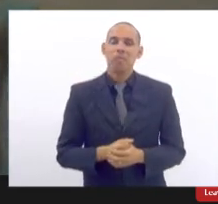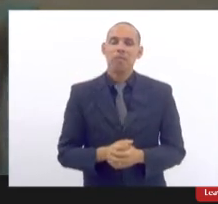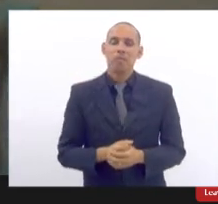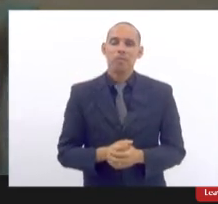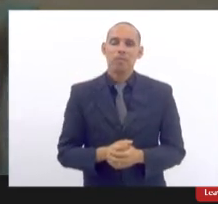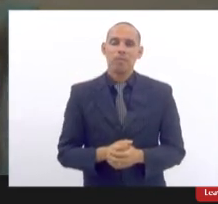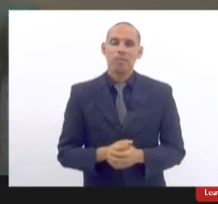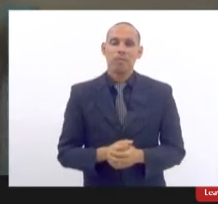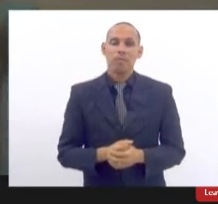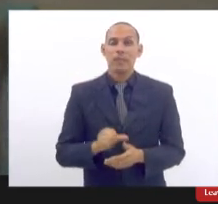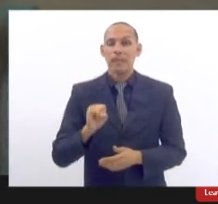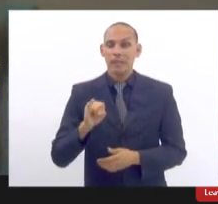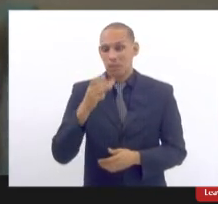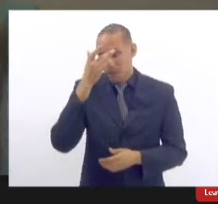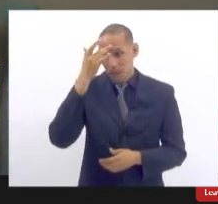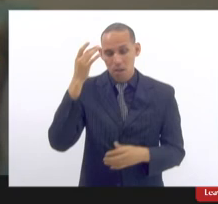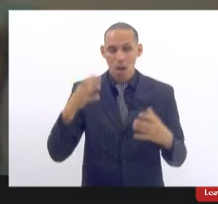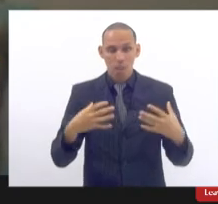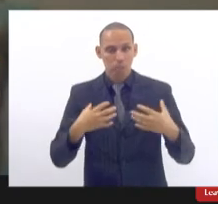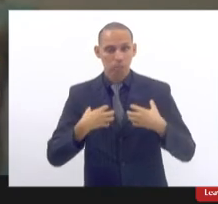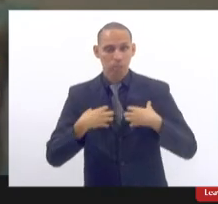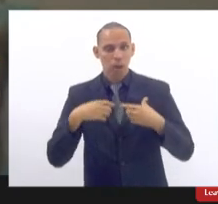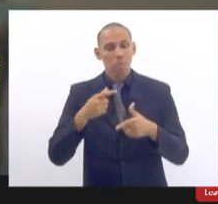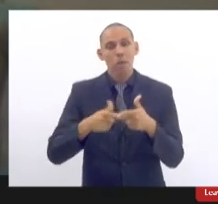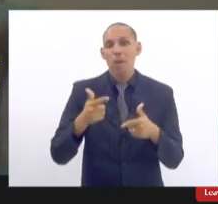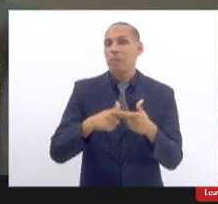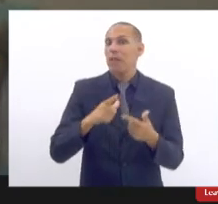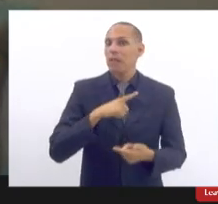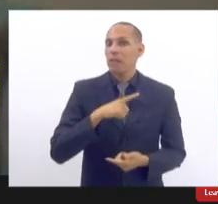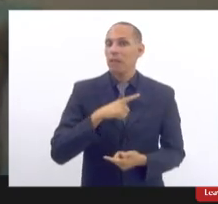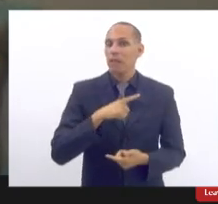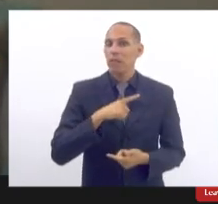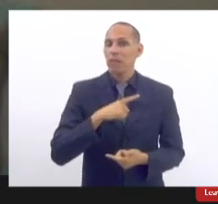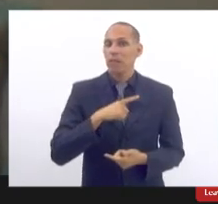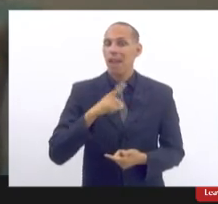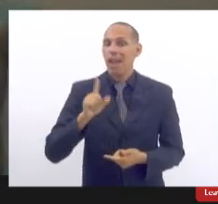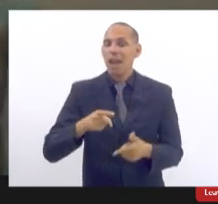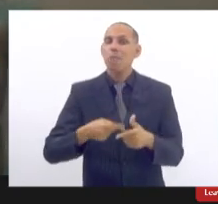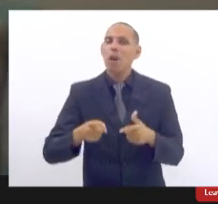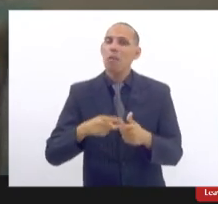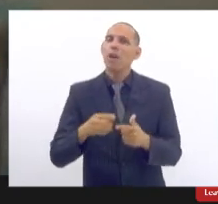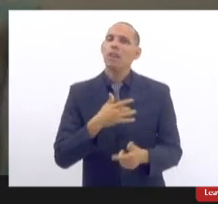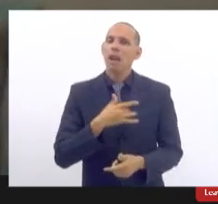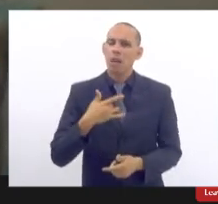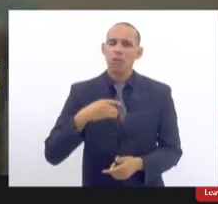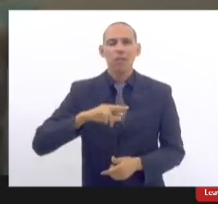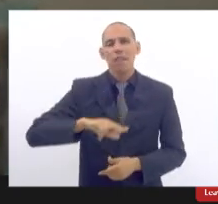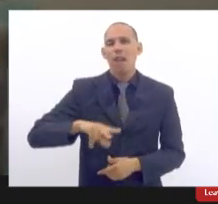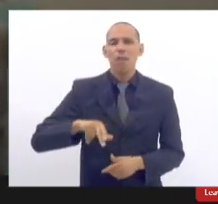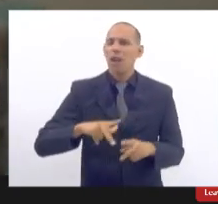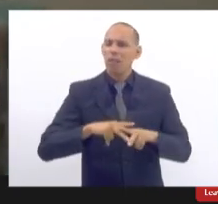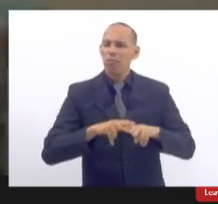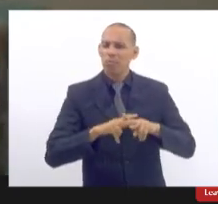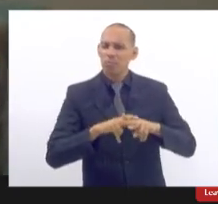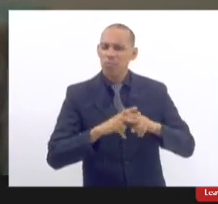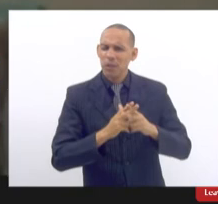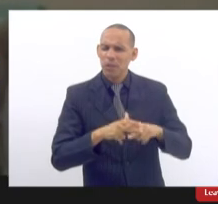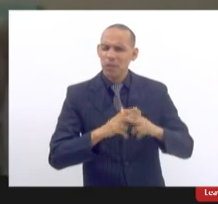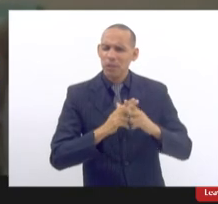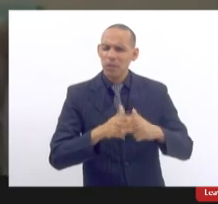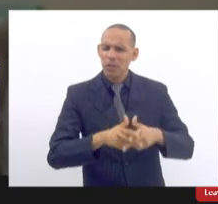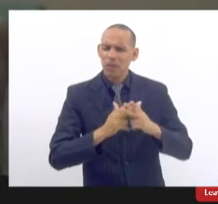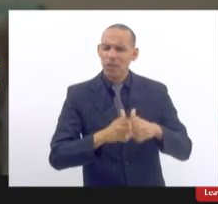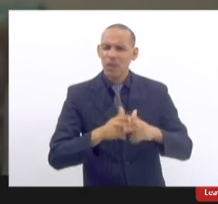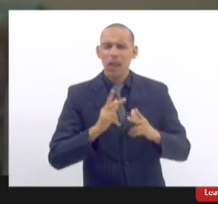o implante ele deu problema é problema de saúde não é reparador é o